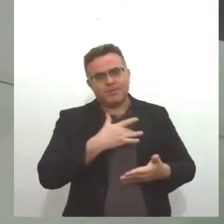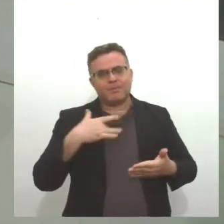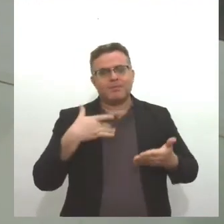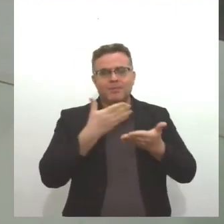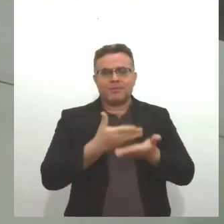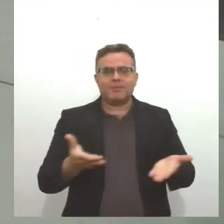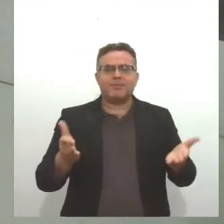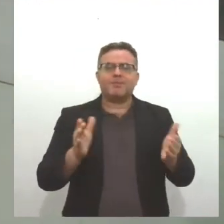Amém, obrigada.